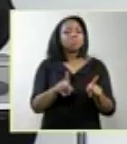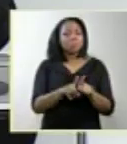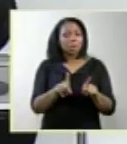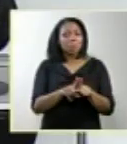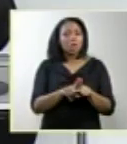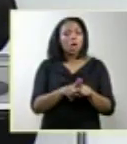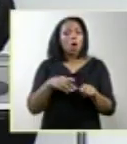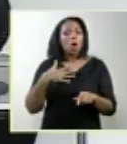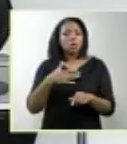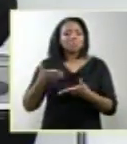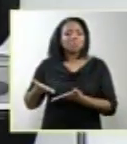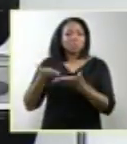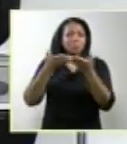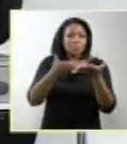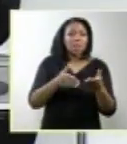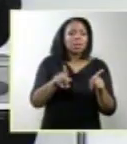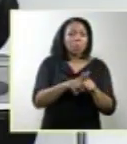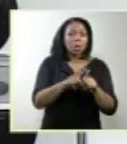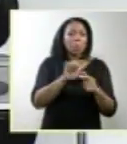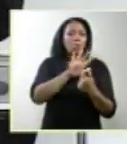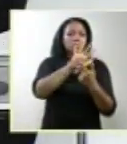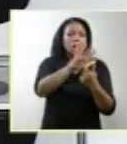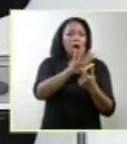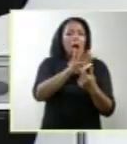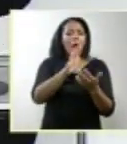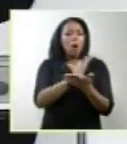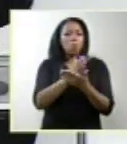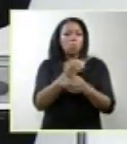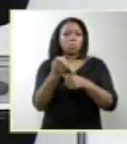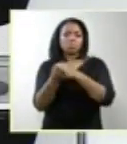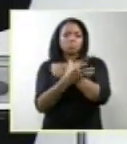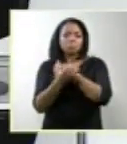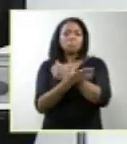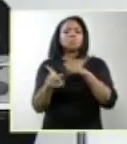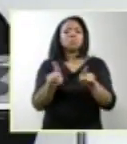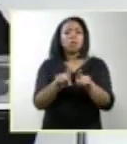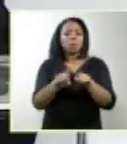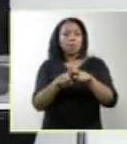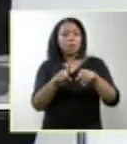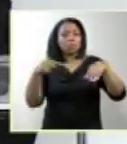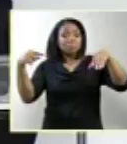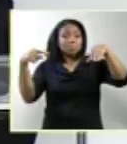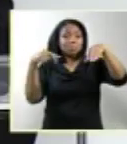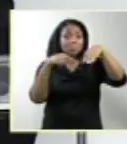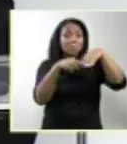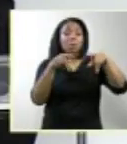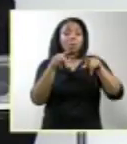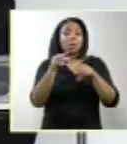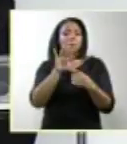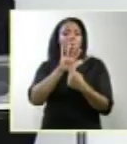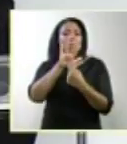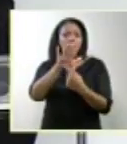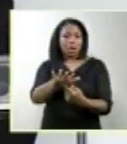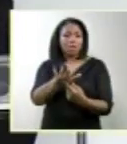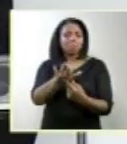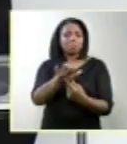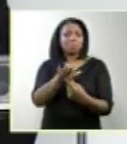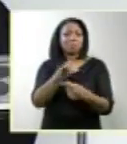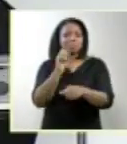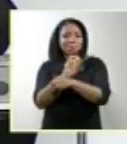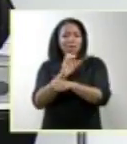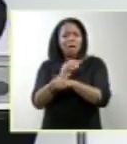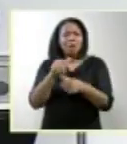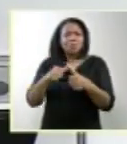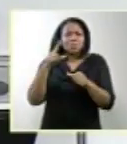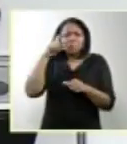nós teríamos que trazer algumas reconstruções de imagem, através de ressonância, reconstrução em 3D, simplesmente como caso ilustrativo, porque fica